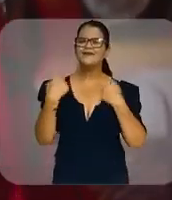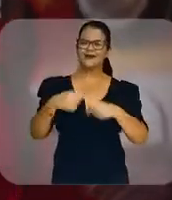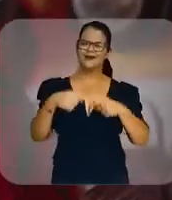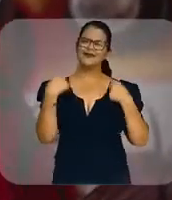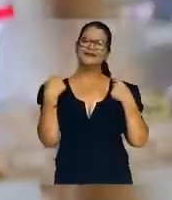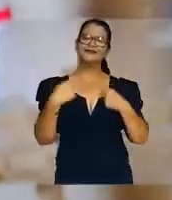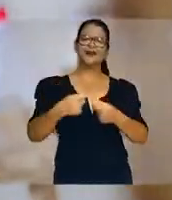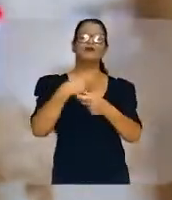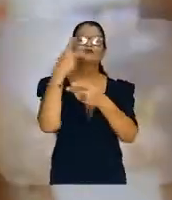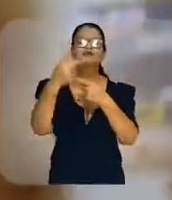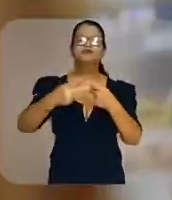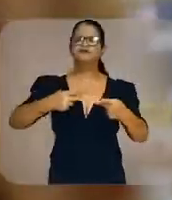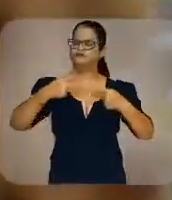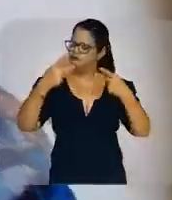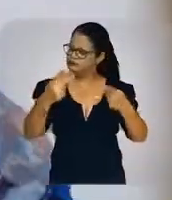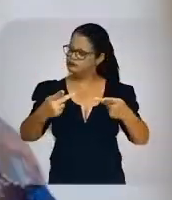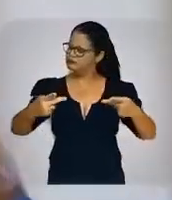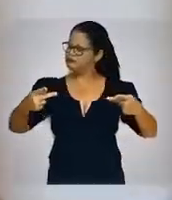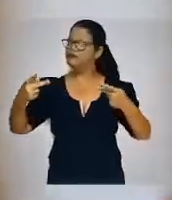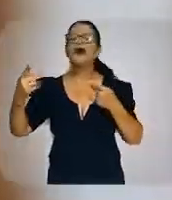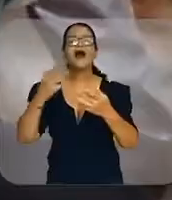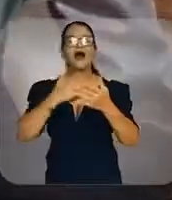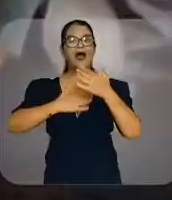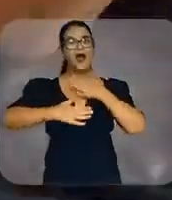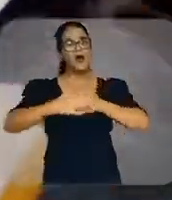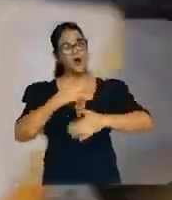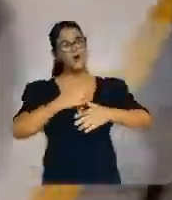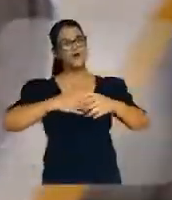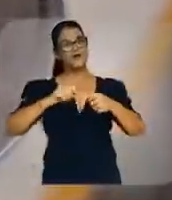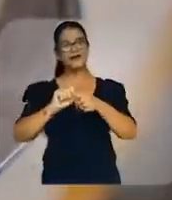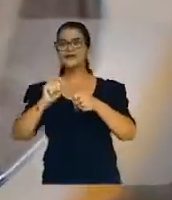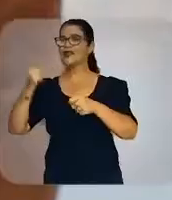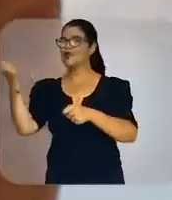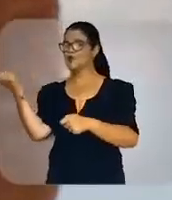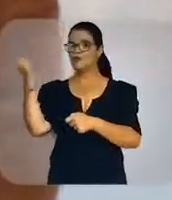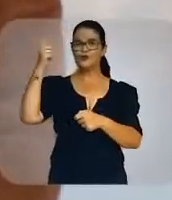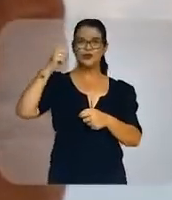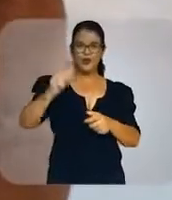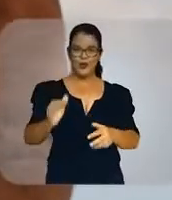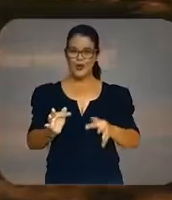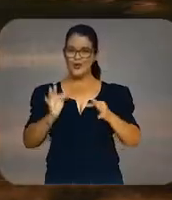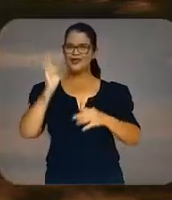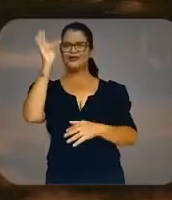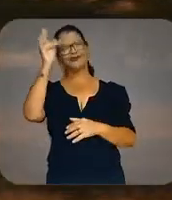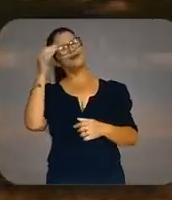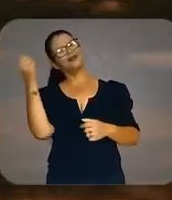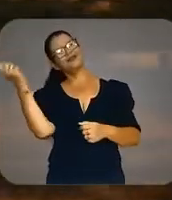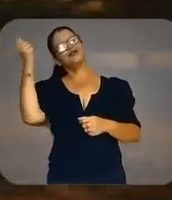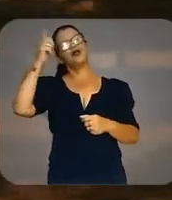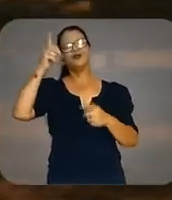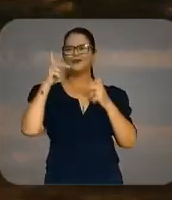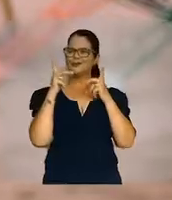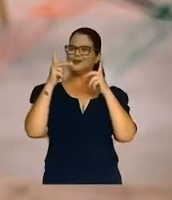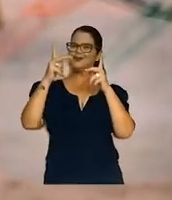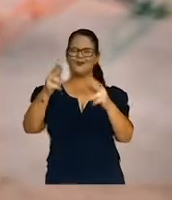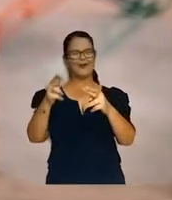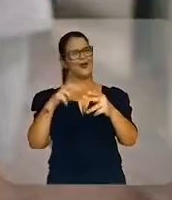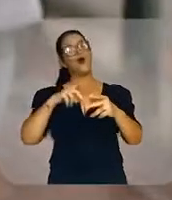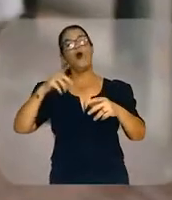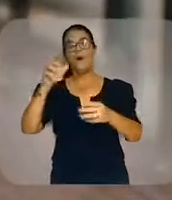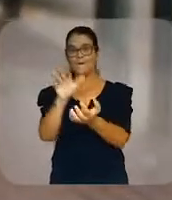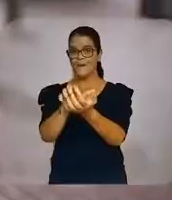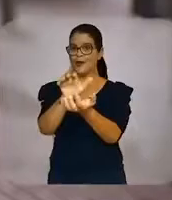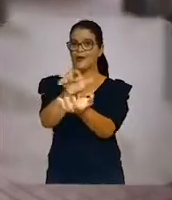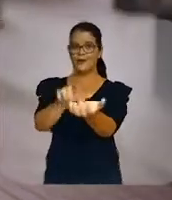precisa, sobrando toda brisa que vai te acalmar. O sol da esperança é a luz que nos clareia, Pernambuco na veia